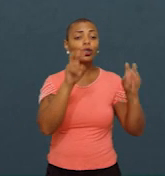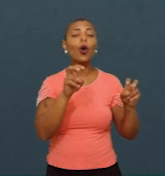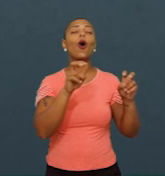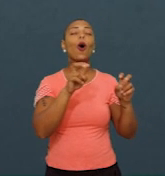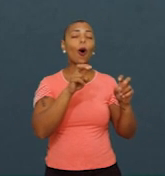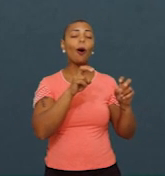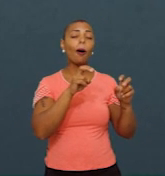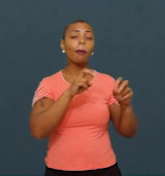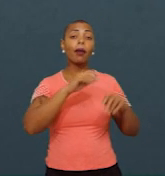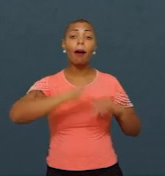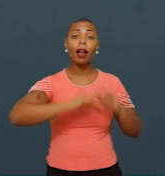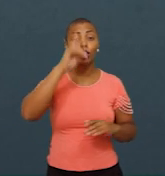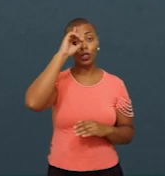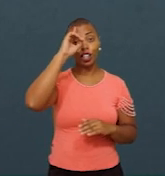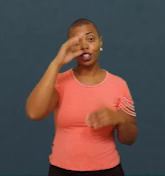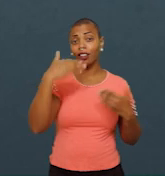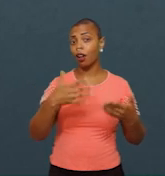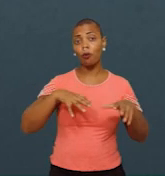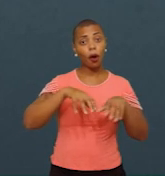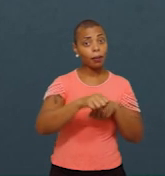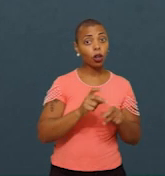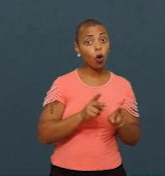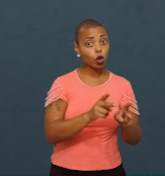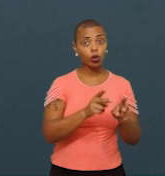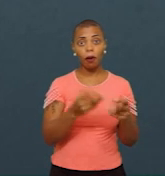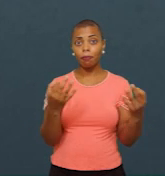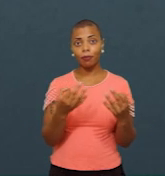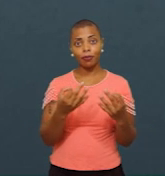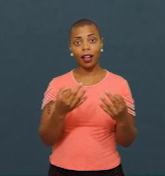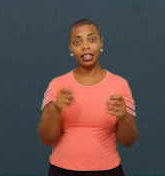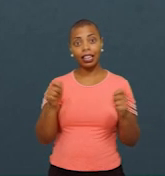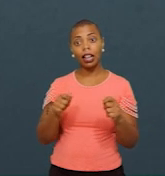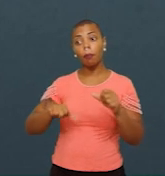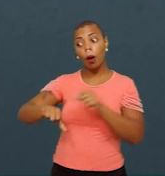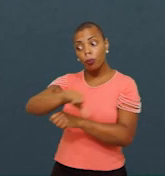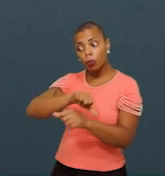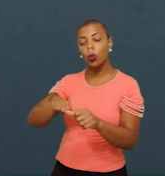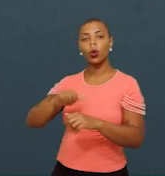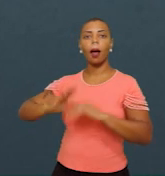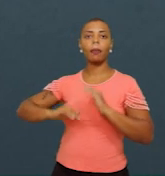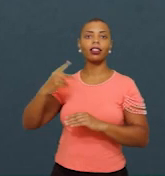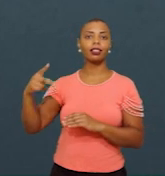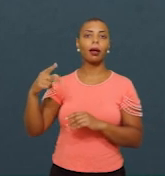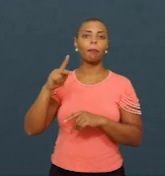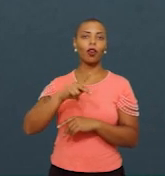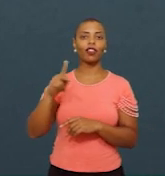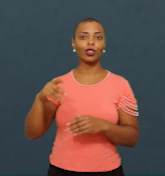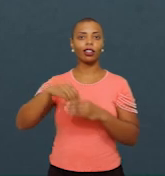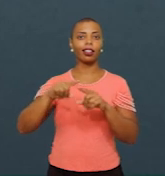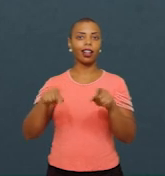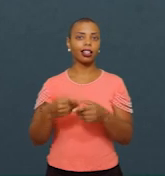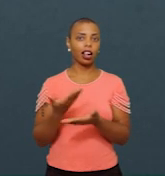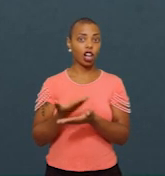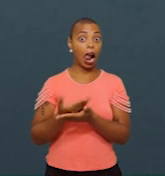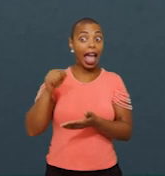continuada efetiva, que contribua para a mudança da prática desse professor em sala de aula. Essa formação